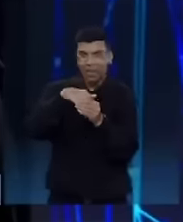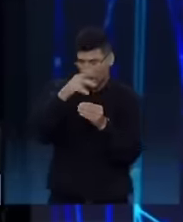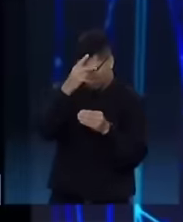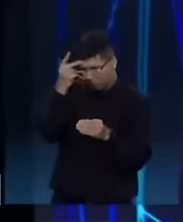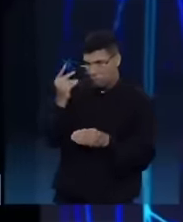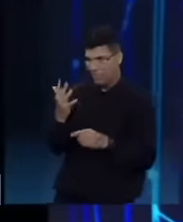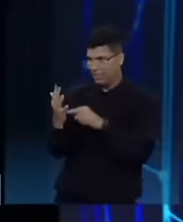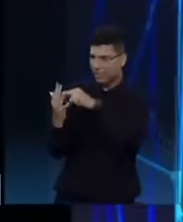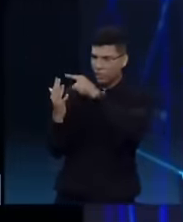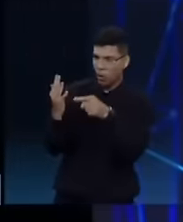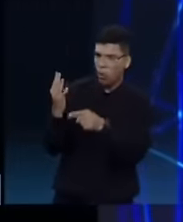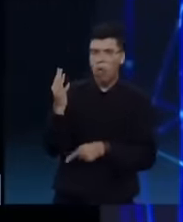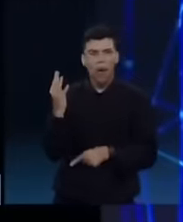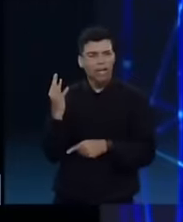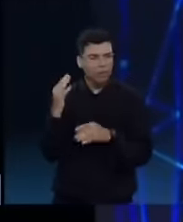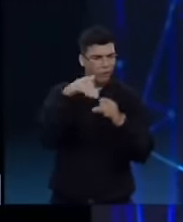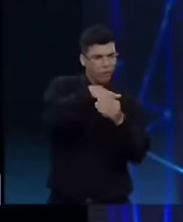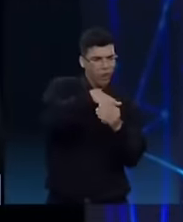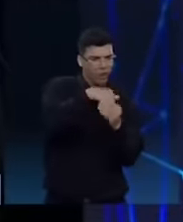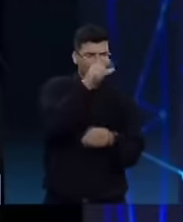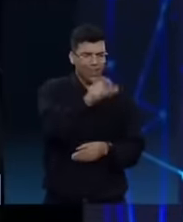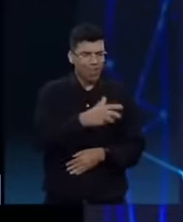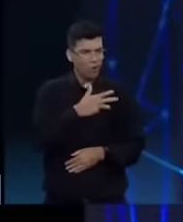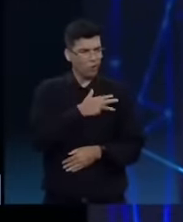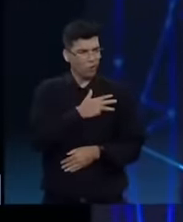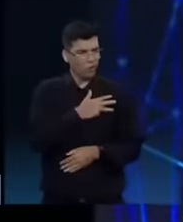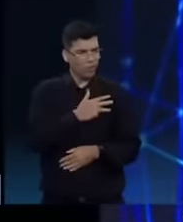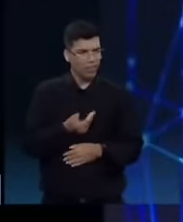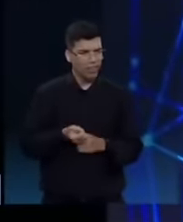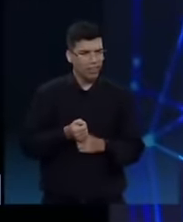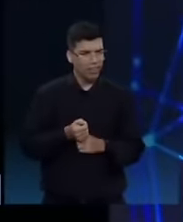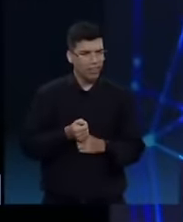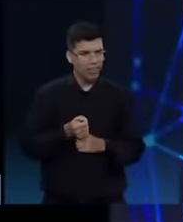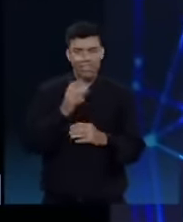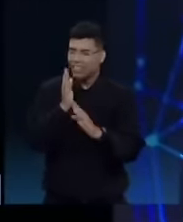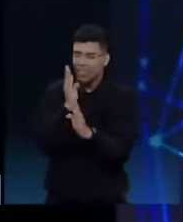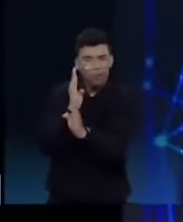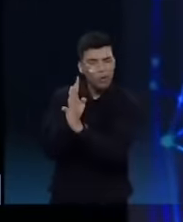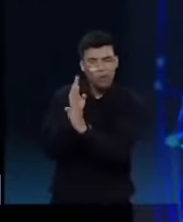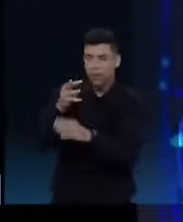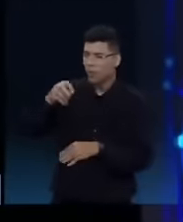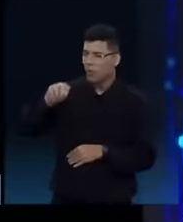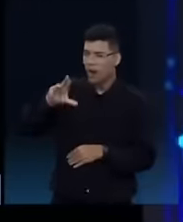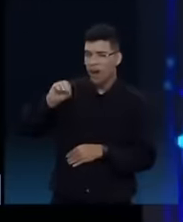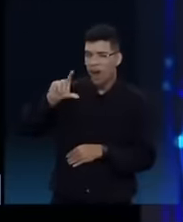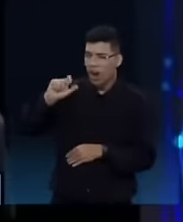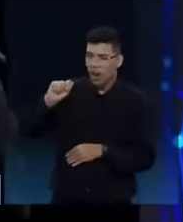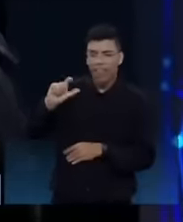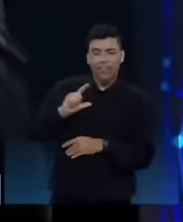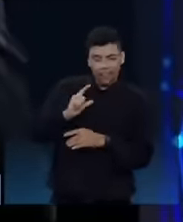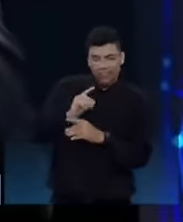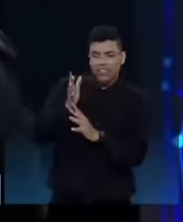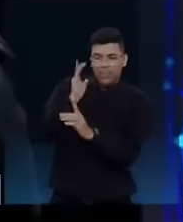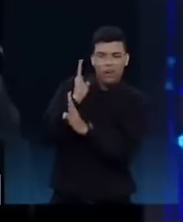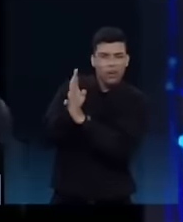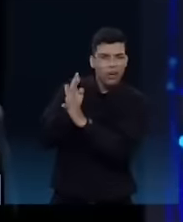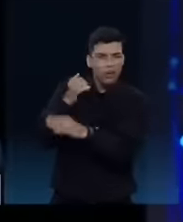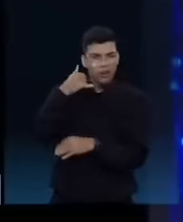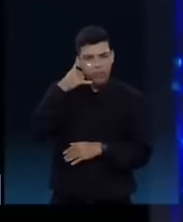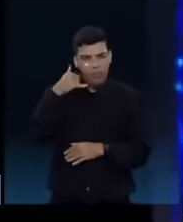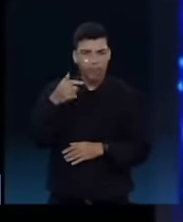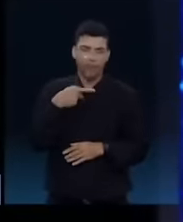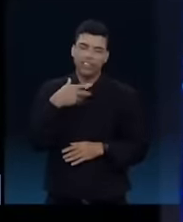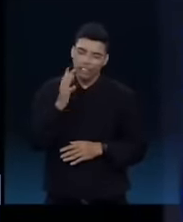Teve ligação telefônica grampeada. E ele diz ali, chama o senhor de um